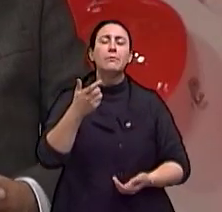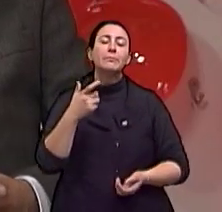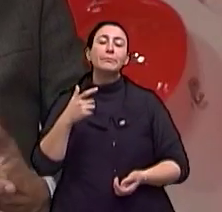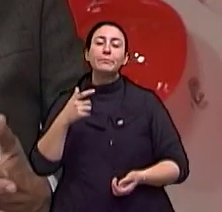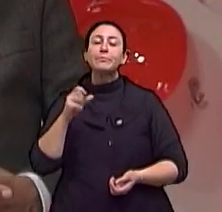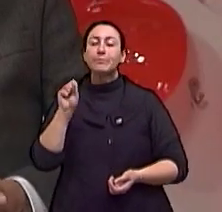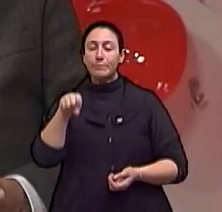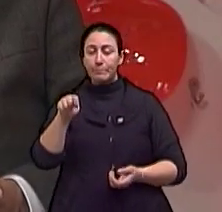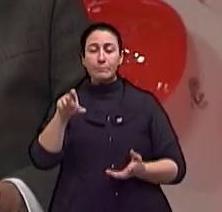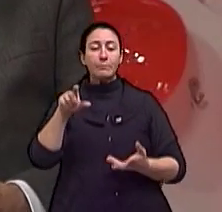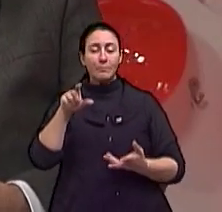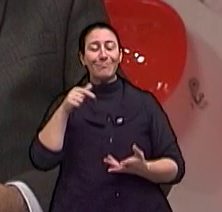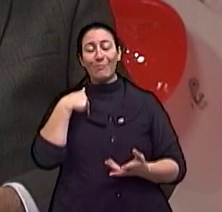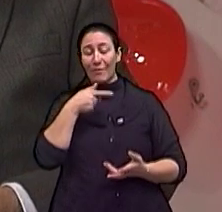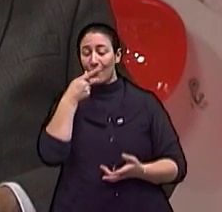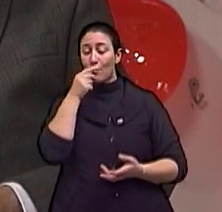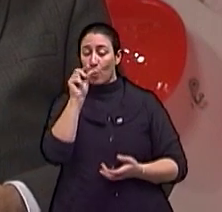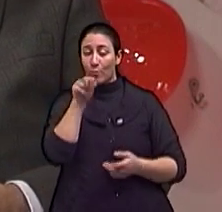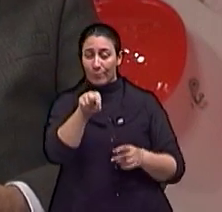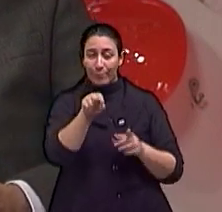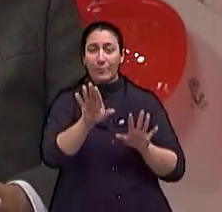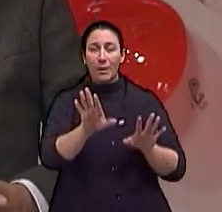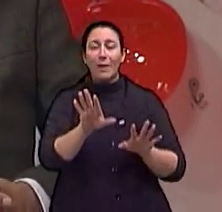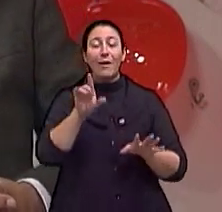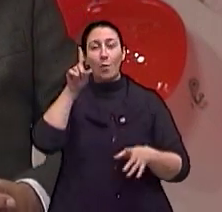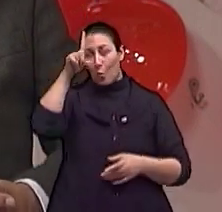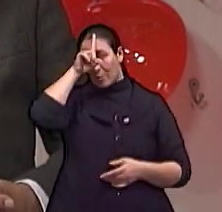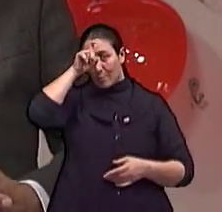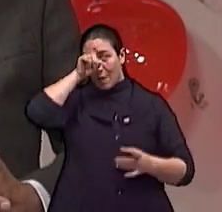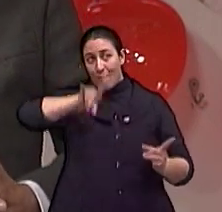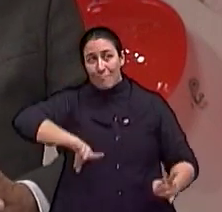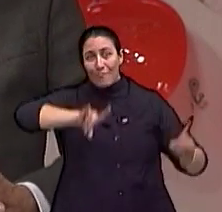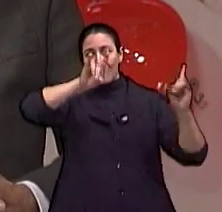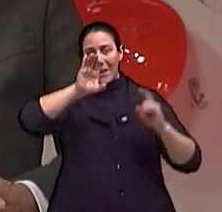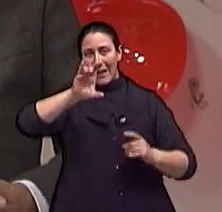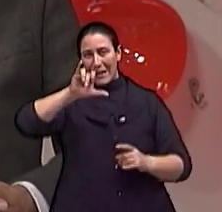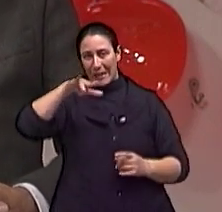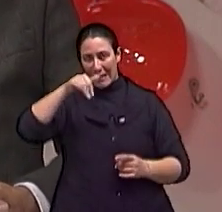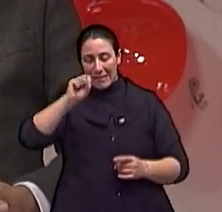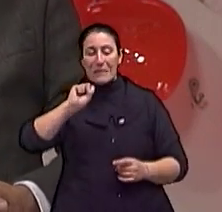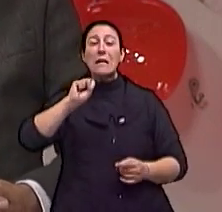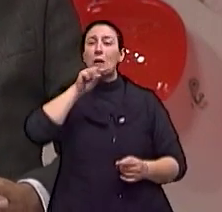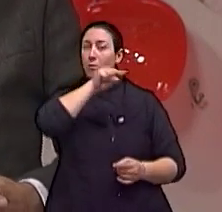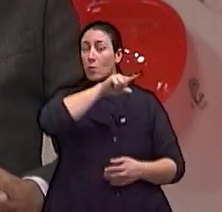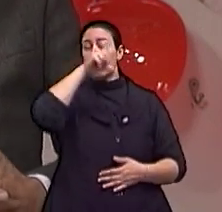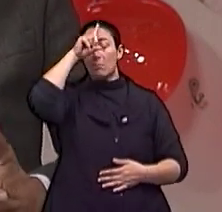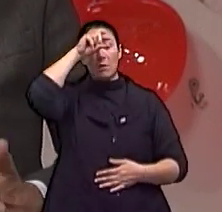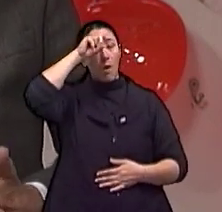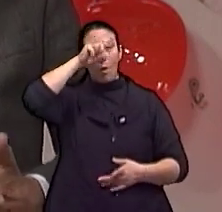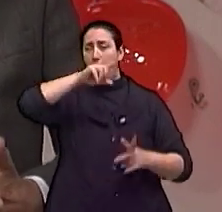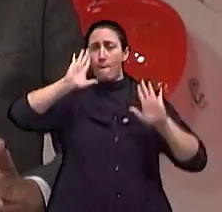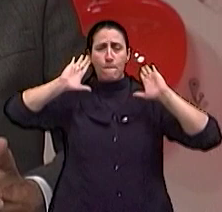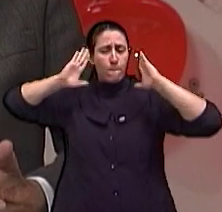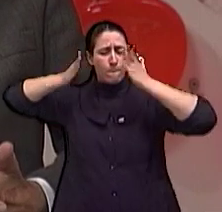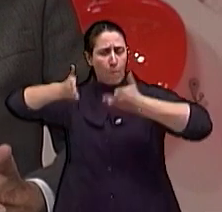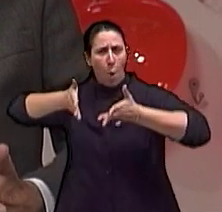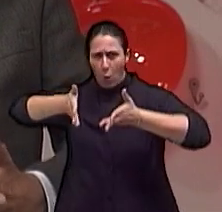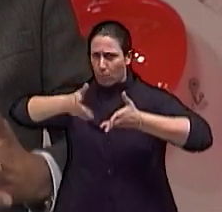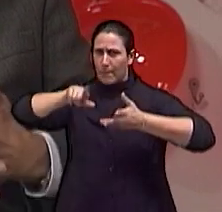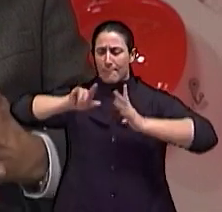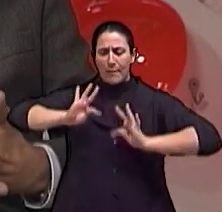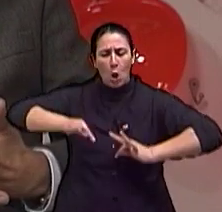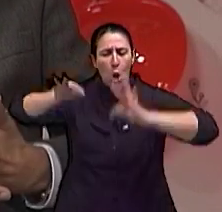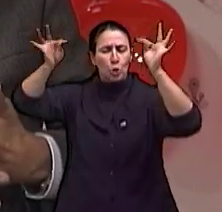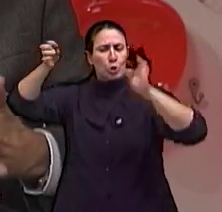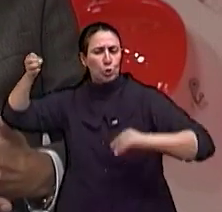nós funcionamos, isso eu queria falar um pouquinho também, o hospital de clínicas é um hospital ideal para isso, né? Certo. Porque é um hospital voltado para novas tecnologias